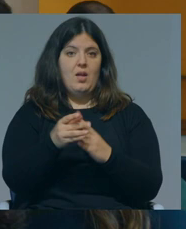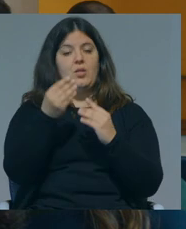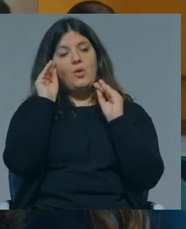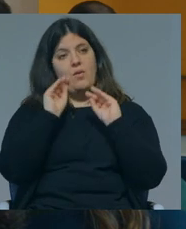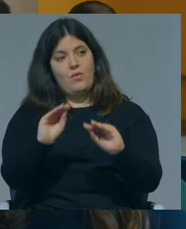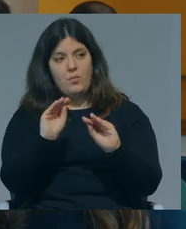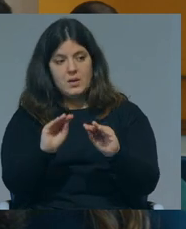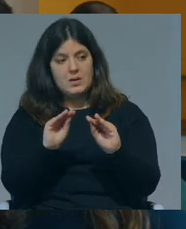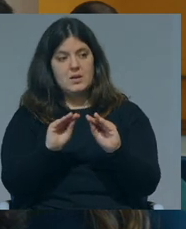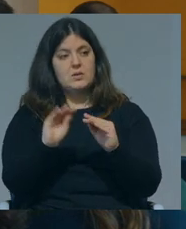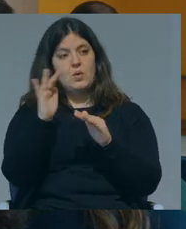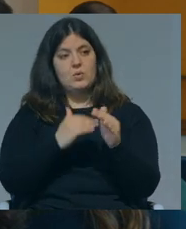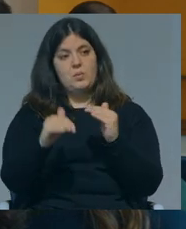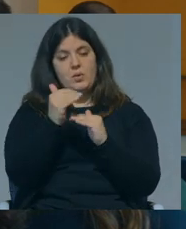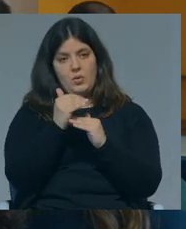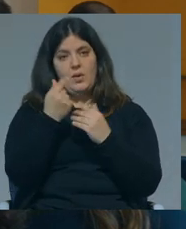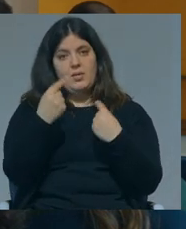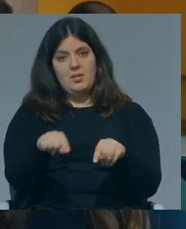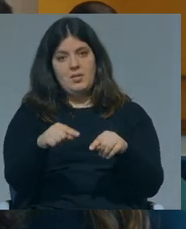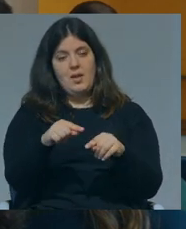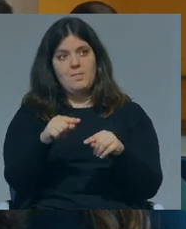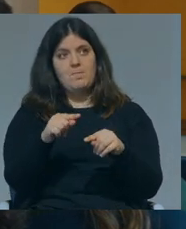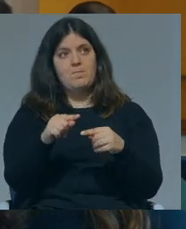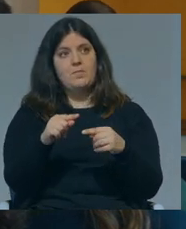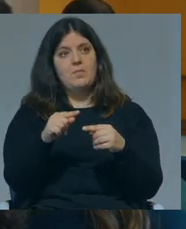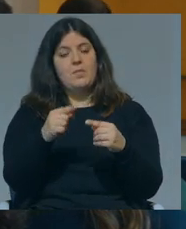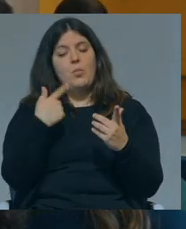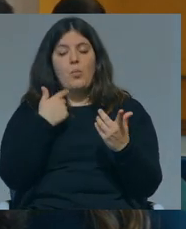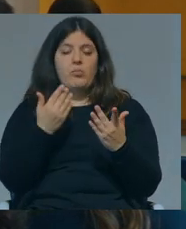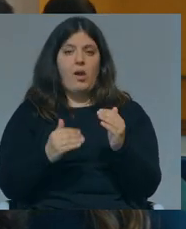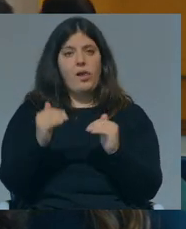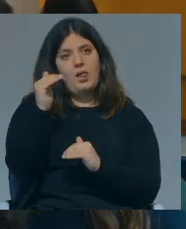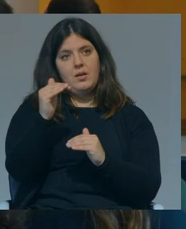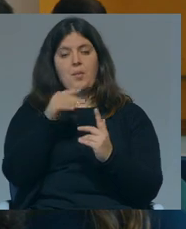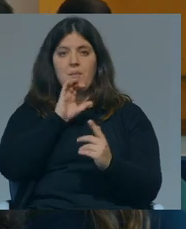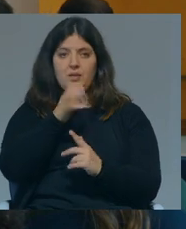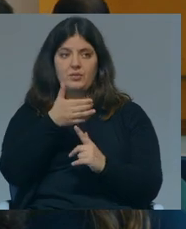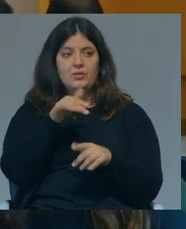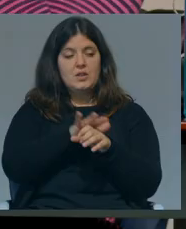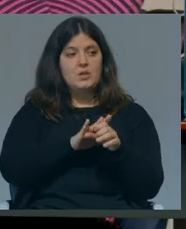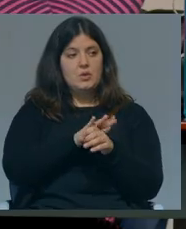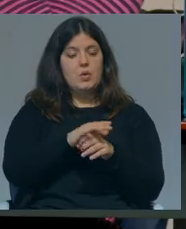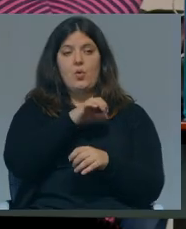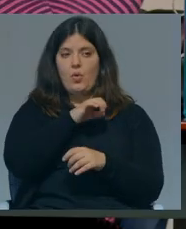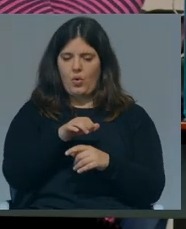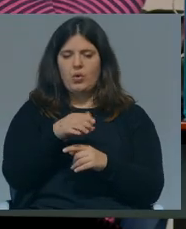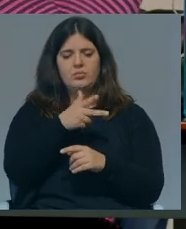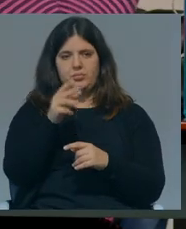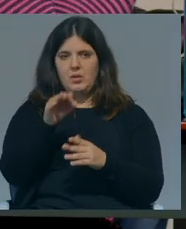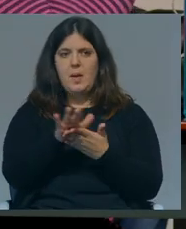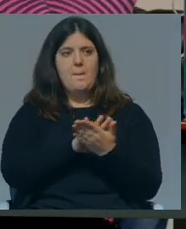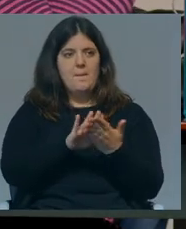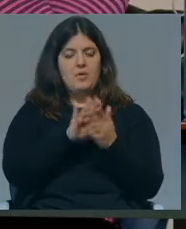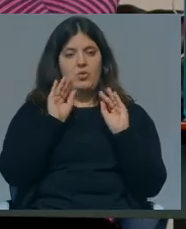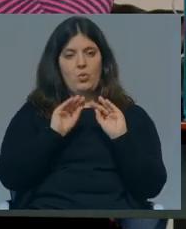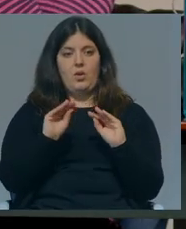formação superior tem uma compensação para o país. Neste caso, e concordo completamente que as bases da